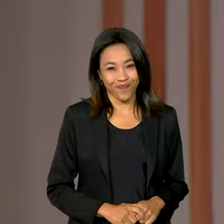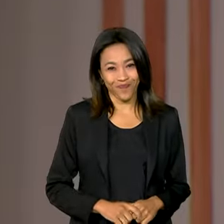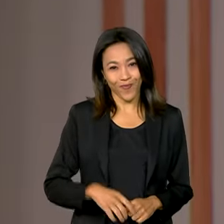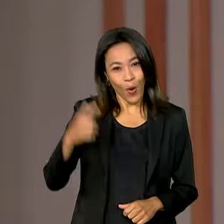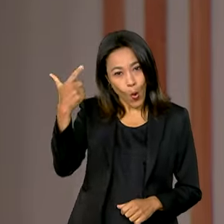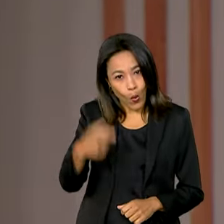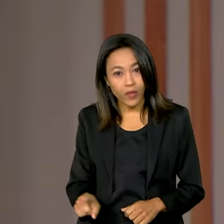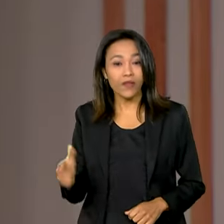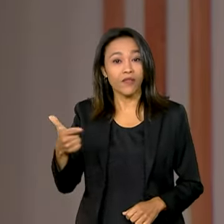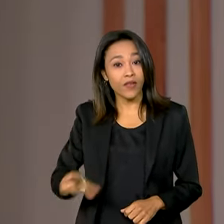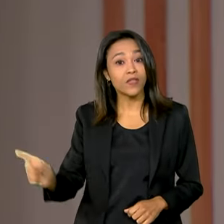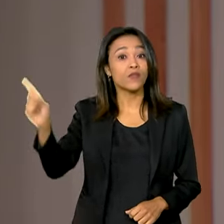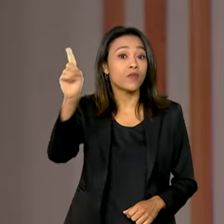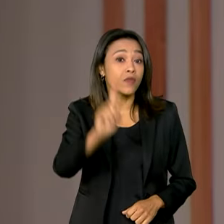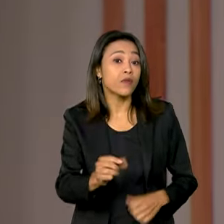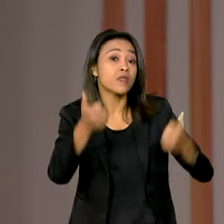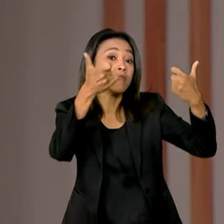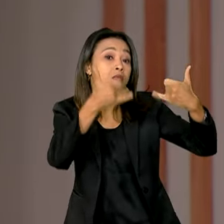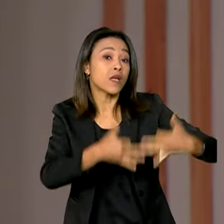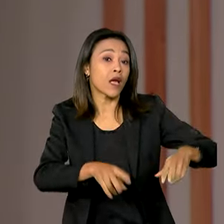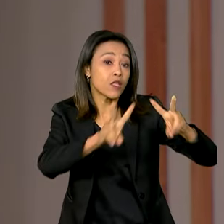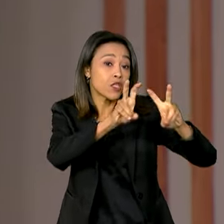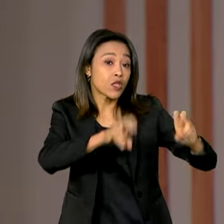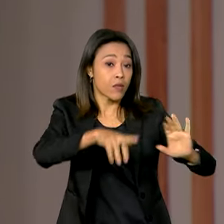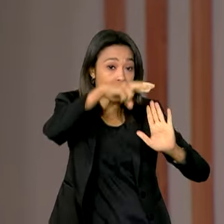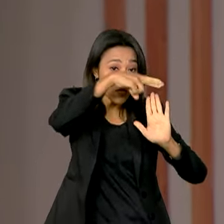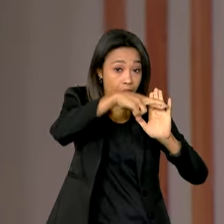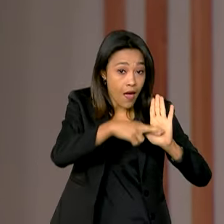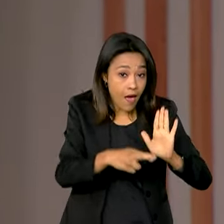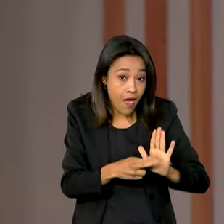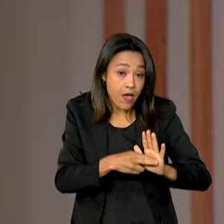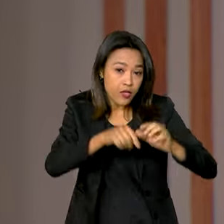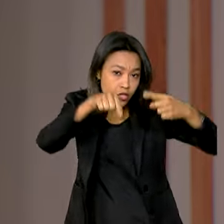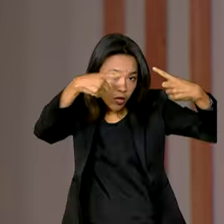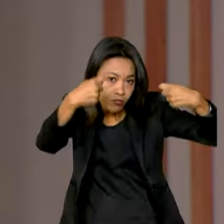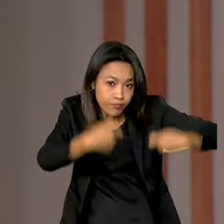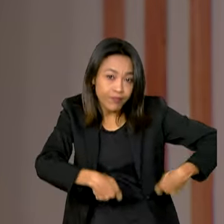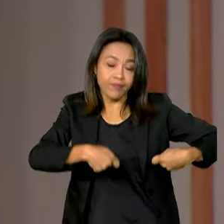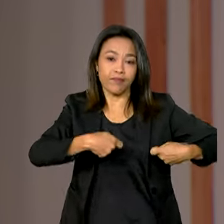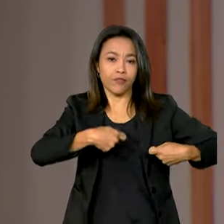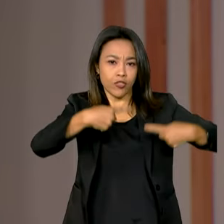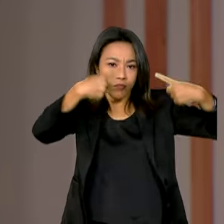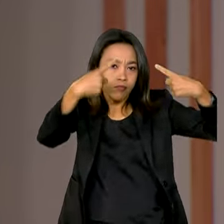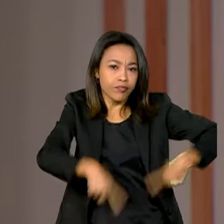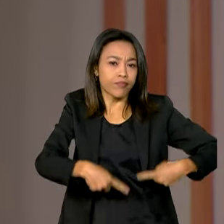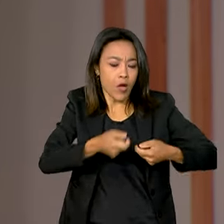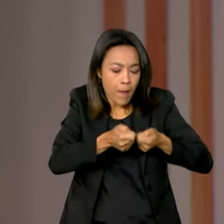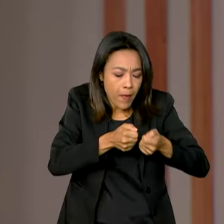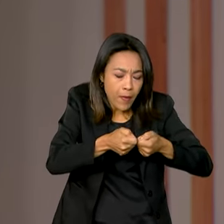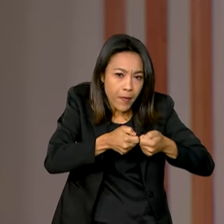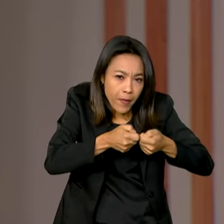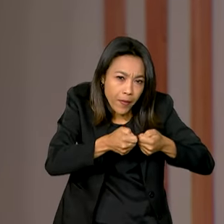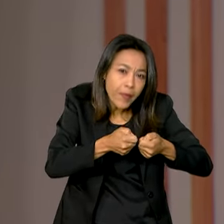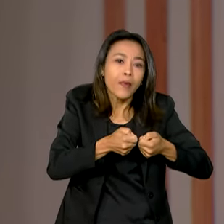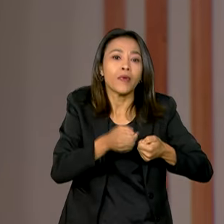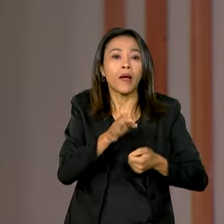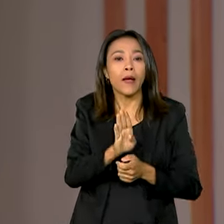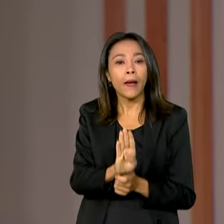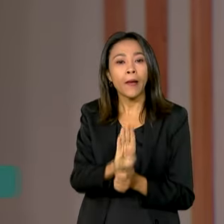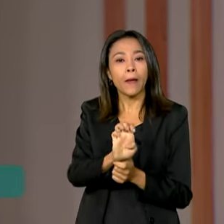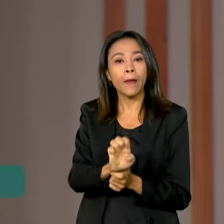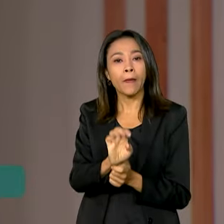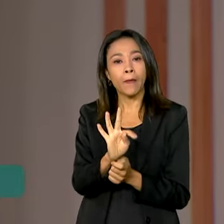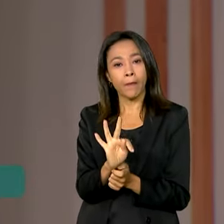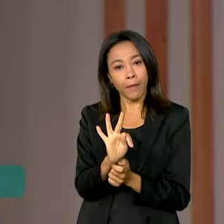Estamos de volta e vamos falar agora da regulamentação das casas de apostas online, as chamadas bets. Em